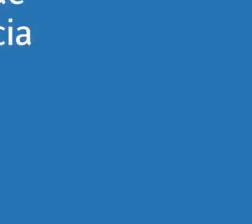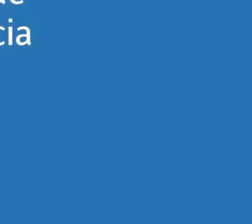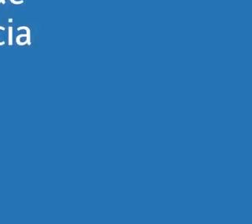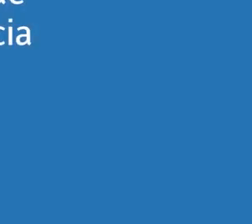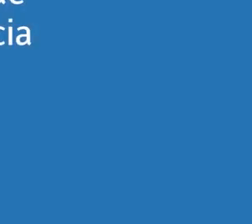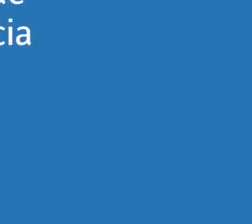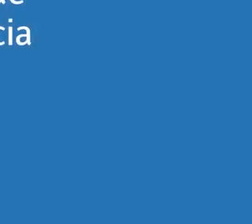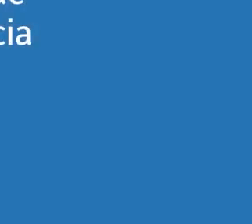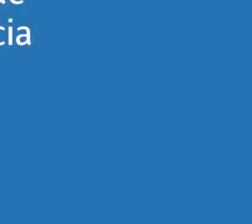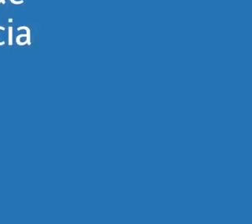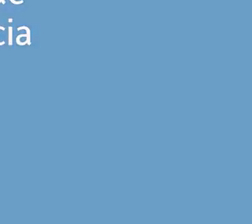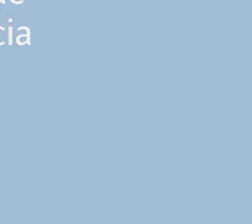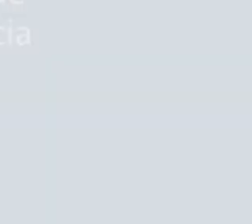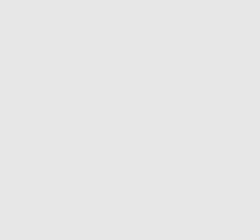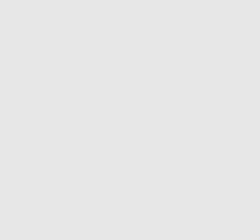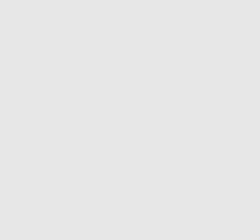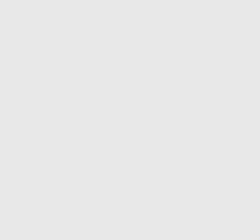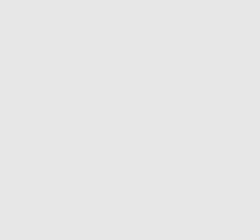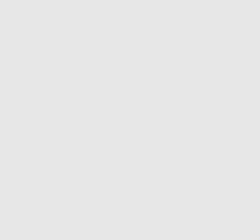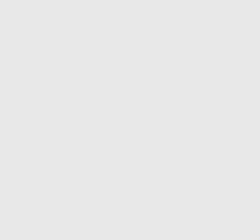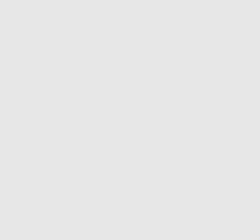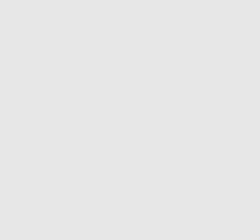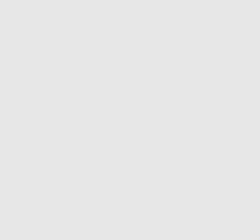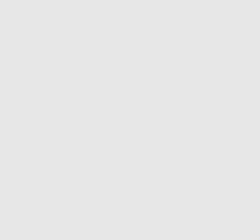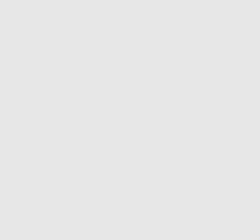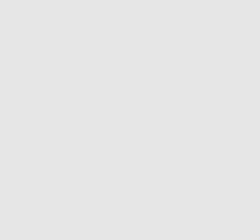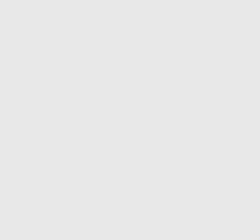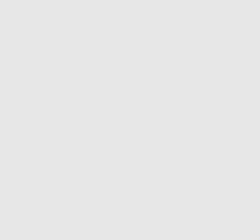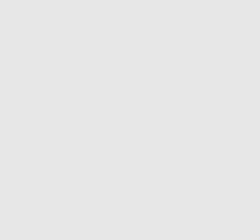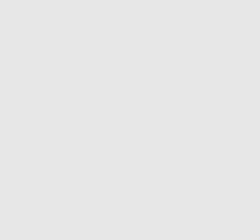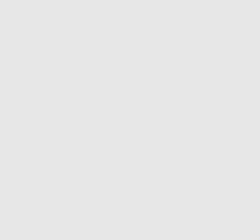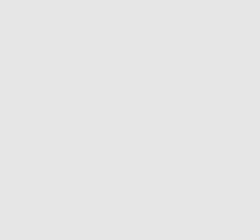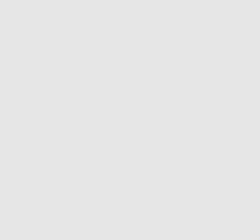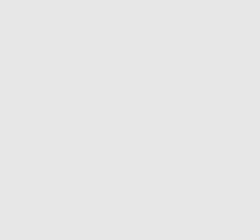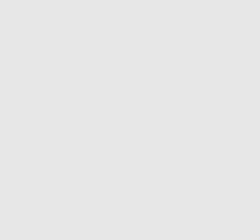Tchau, tchau. Tchau, tchau.